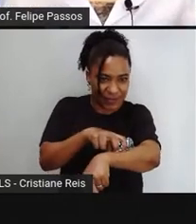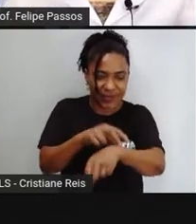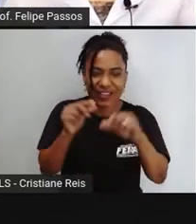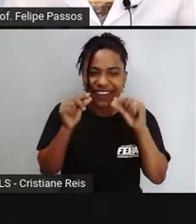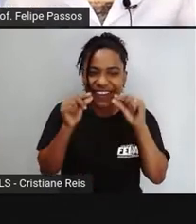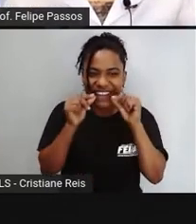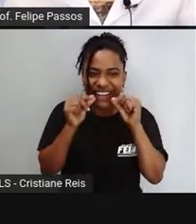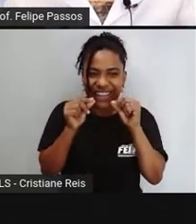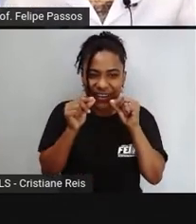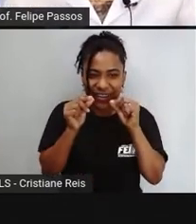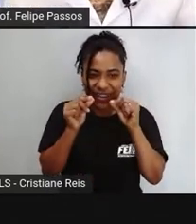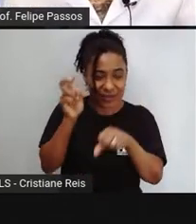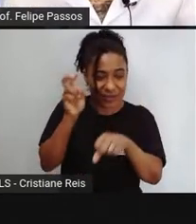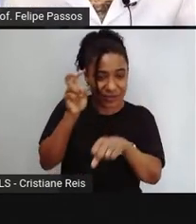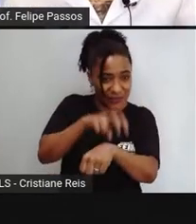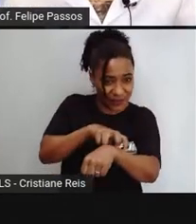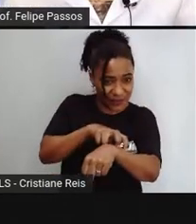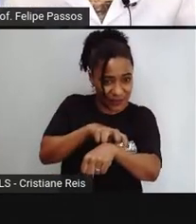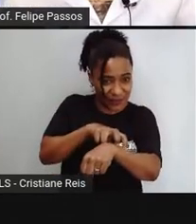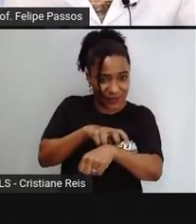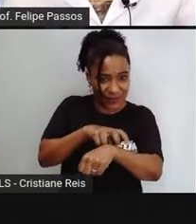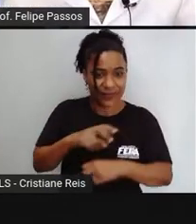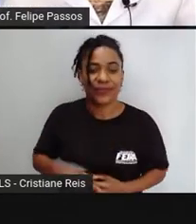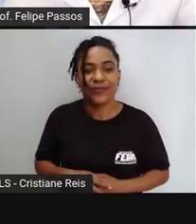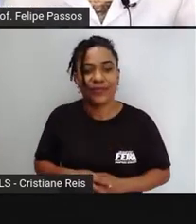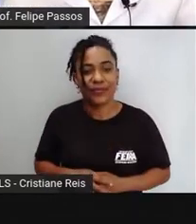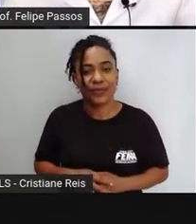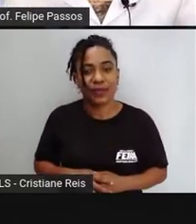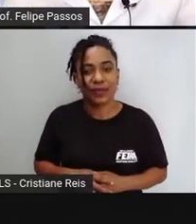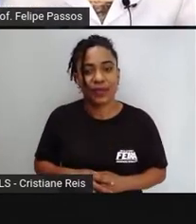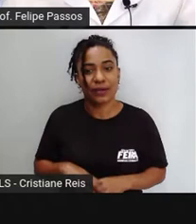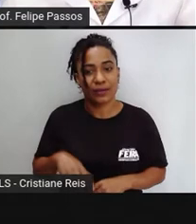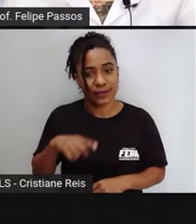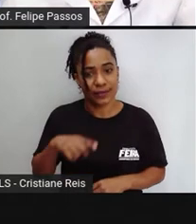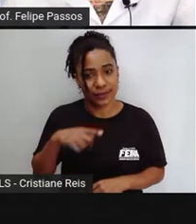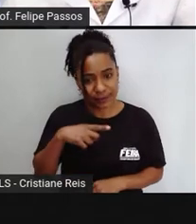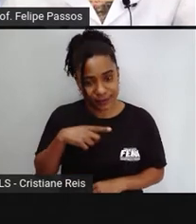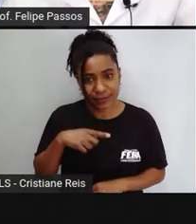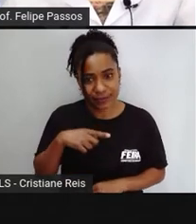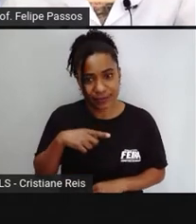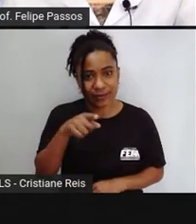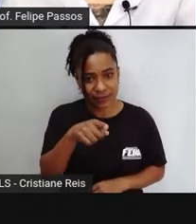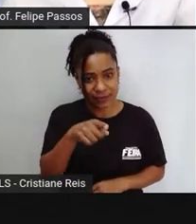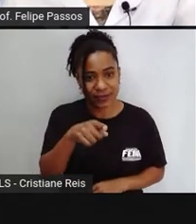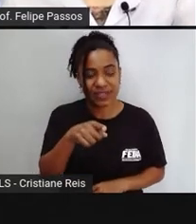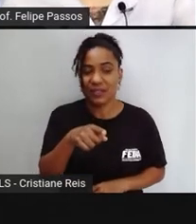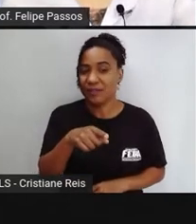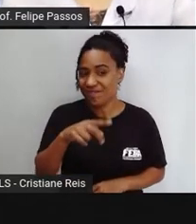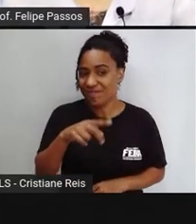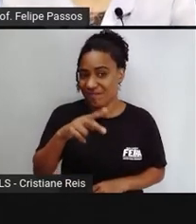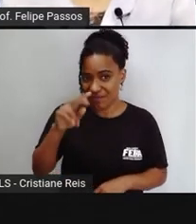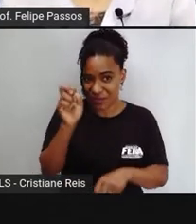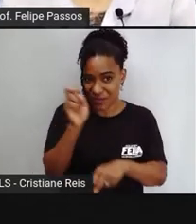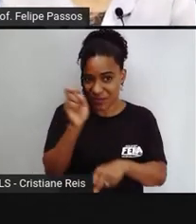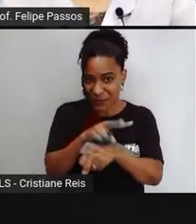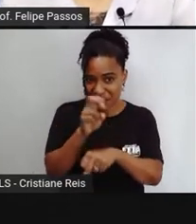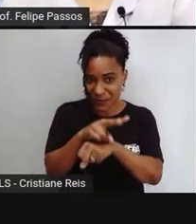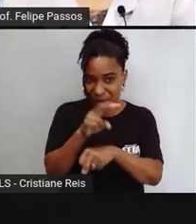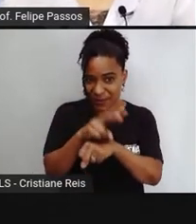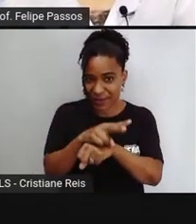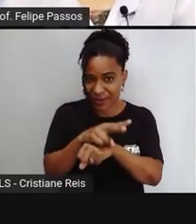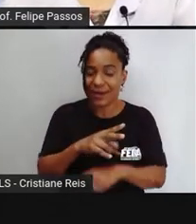perto da boca, certo? Aqui a gente tem um exemplo, ó. Uma das aranhas mais venenosas. Quem aí gosta de filme de super-herói?